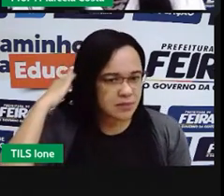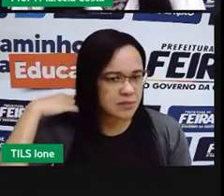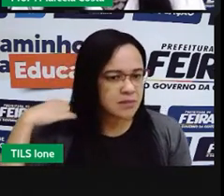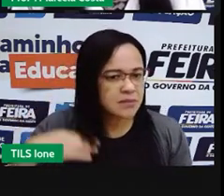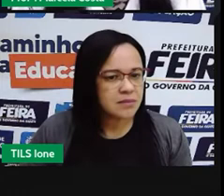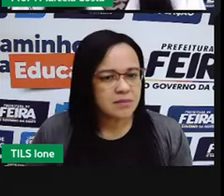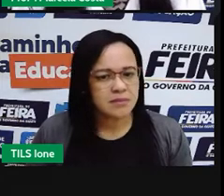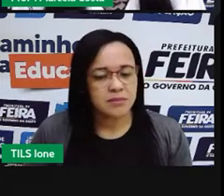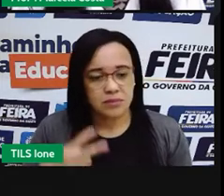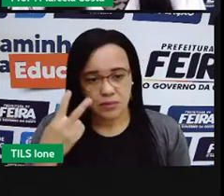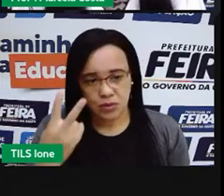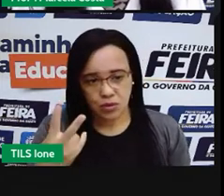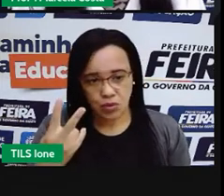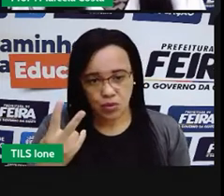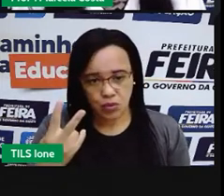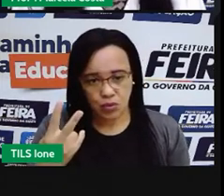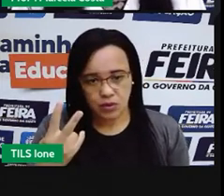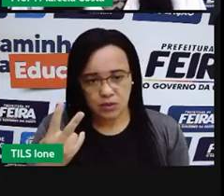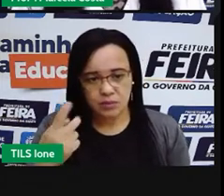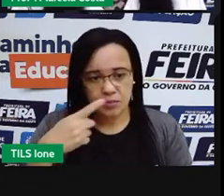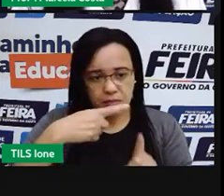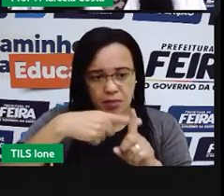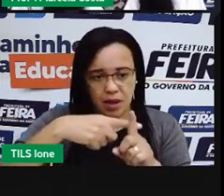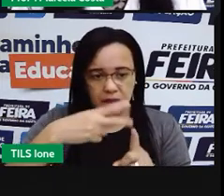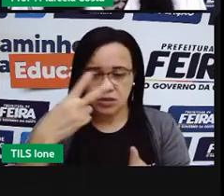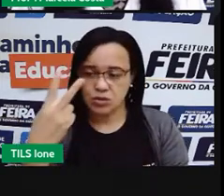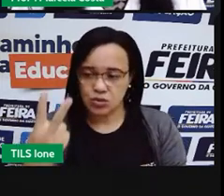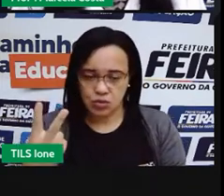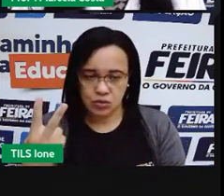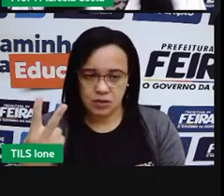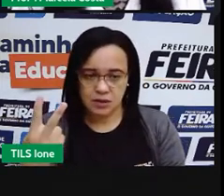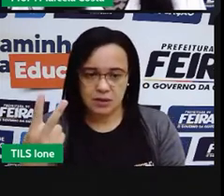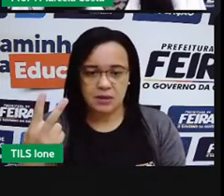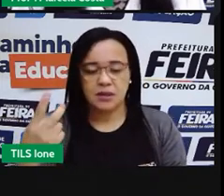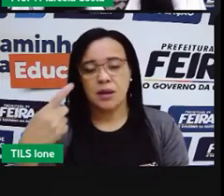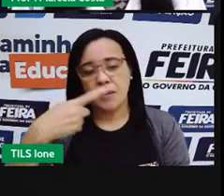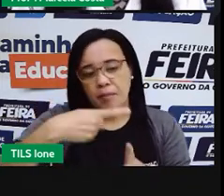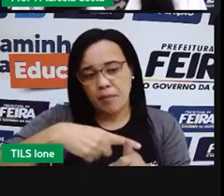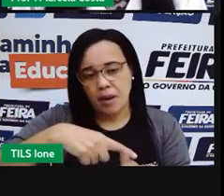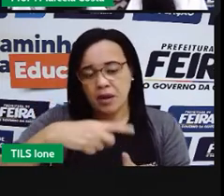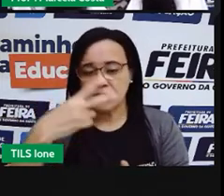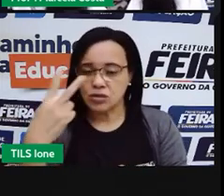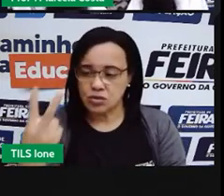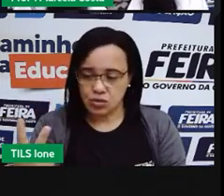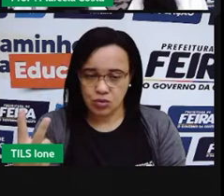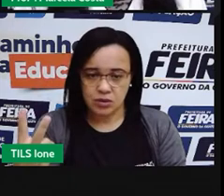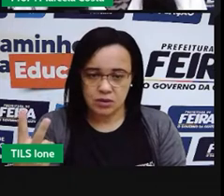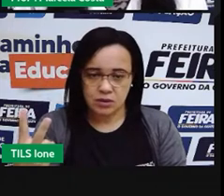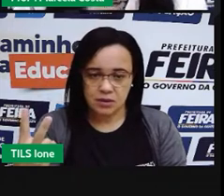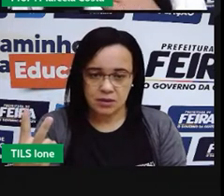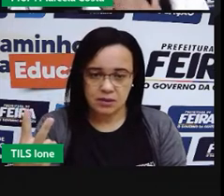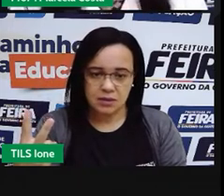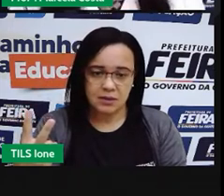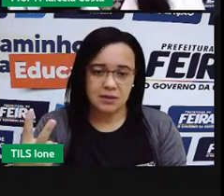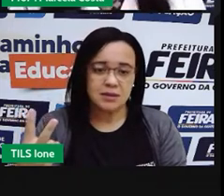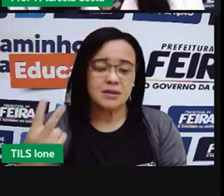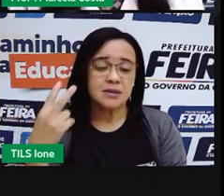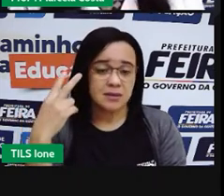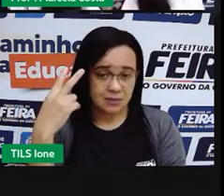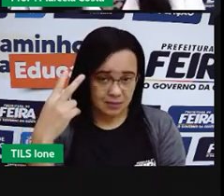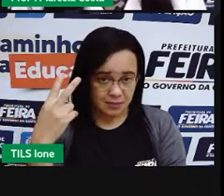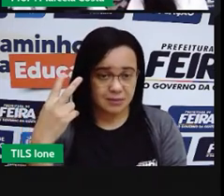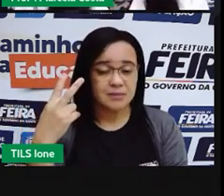dois, mais dois, mais dois, que foram três